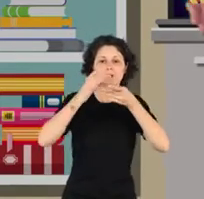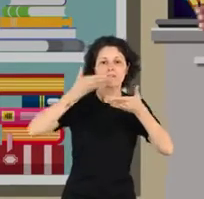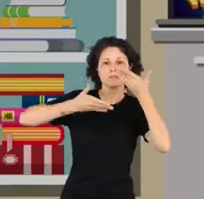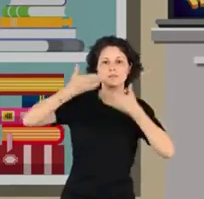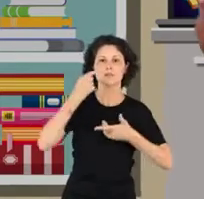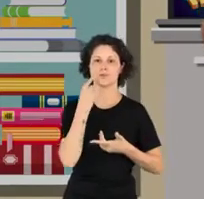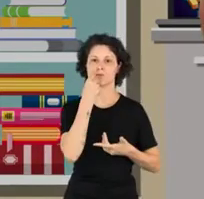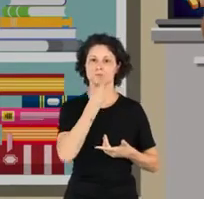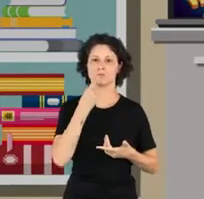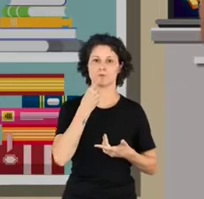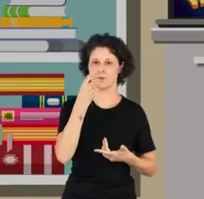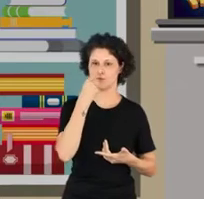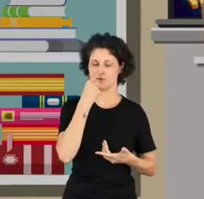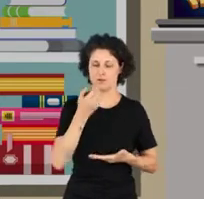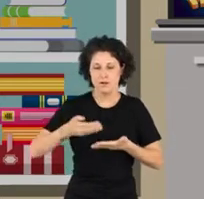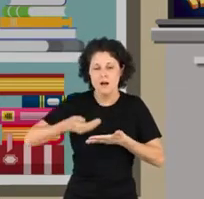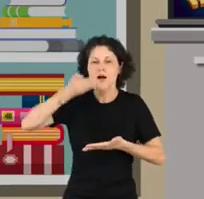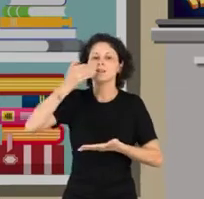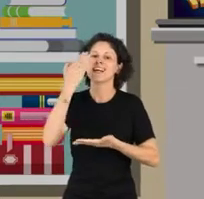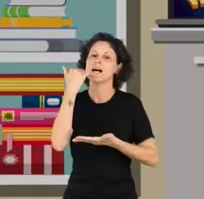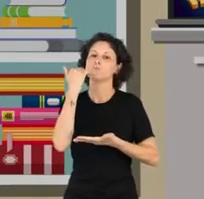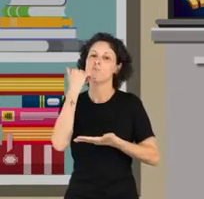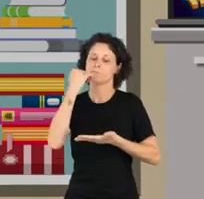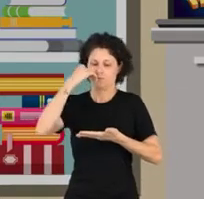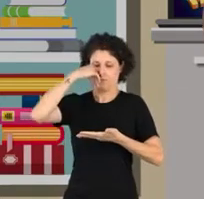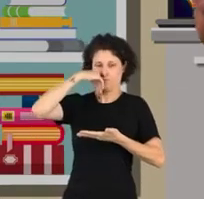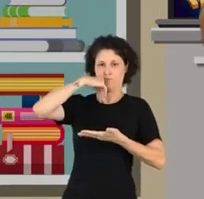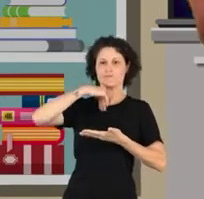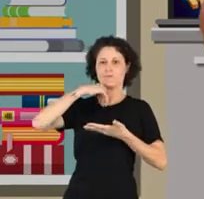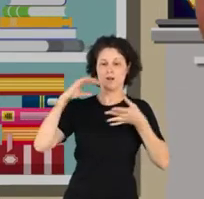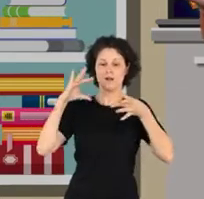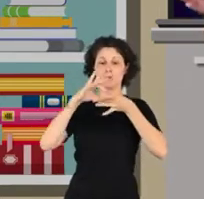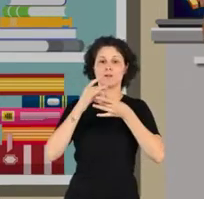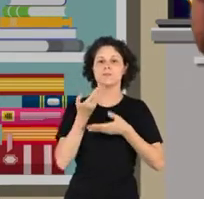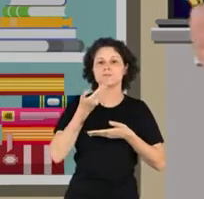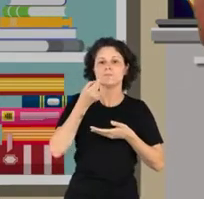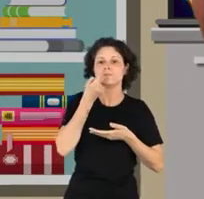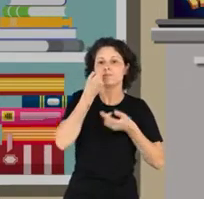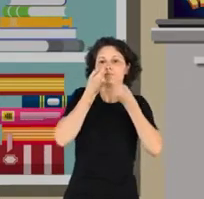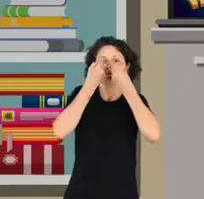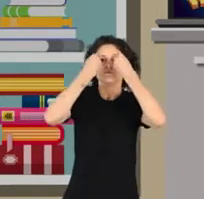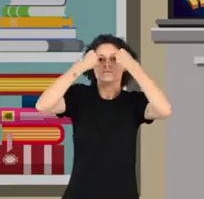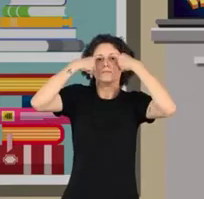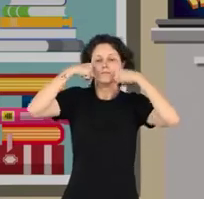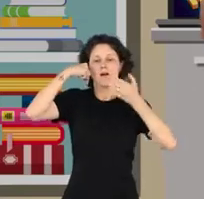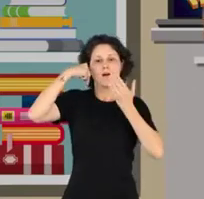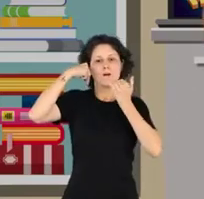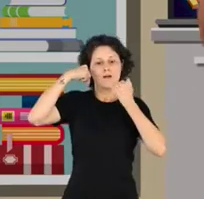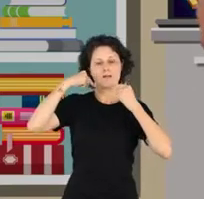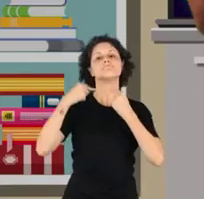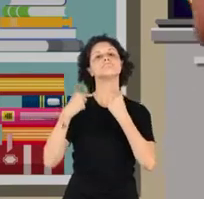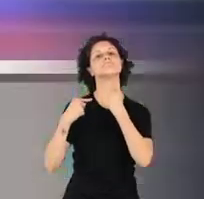respiratório quanto do sistema digestório. Isso significa que tanto o que comemos quanto o ar que respiramos